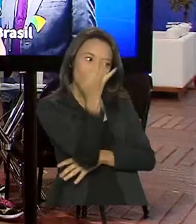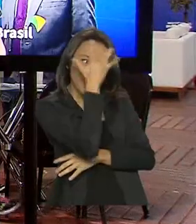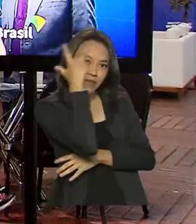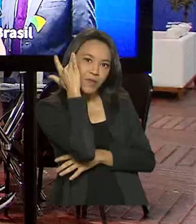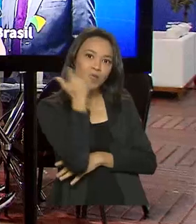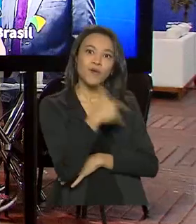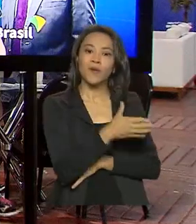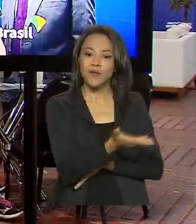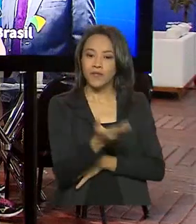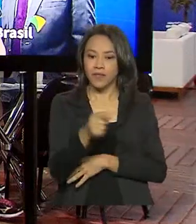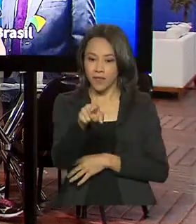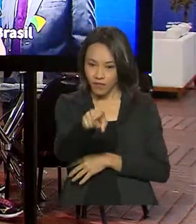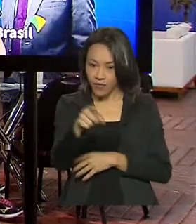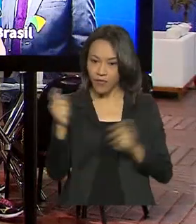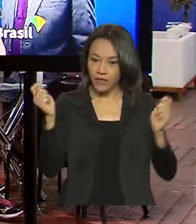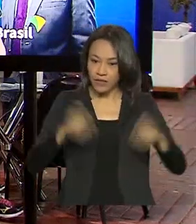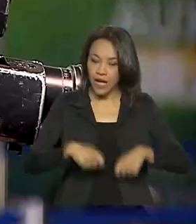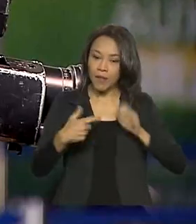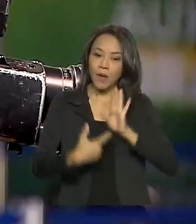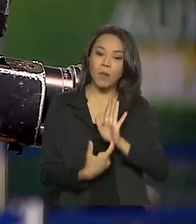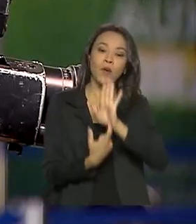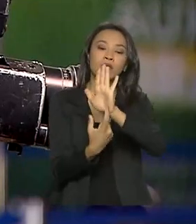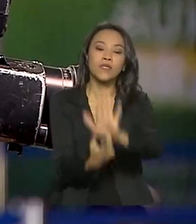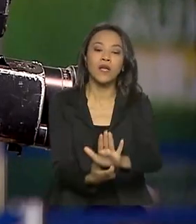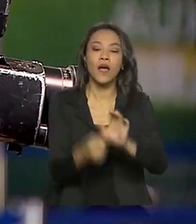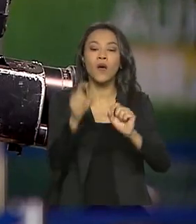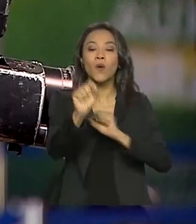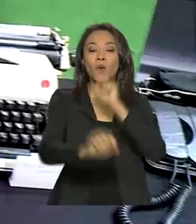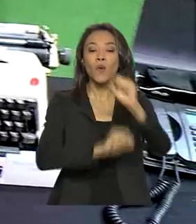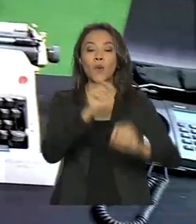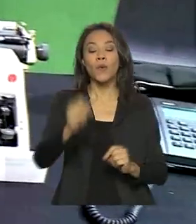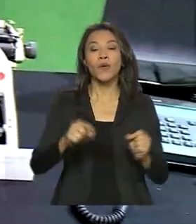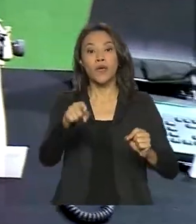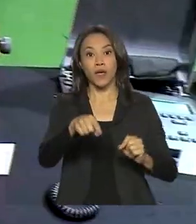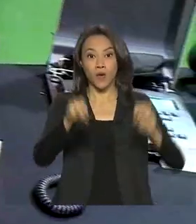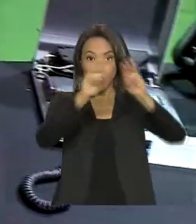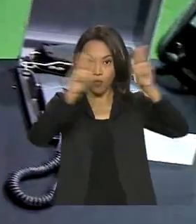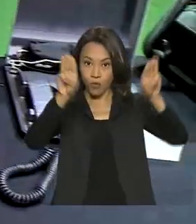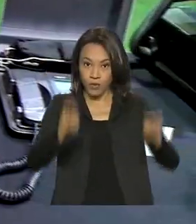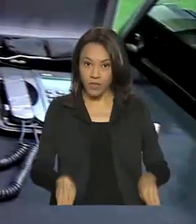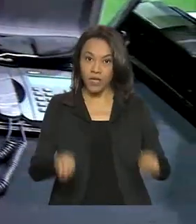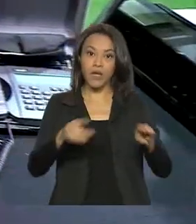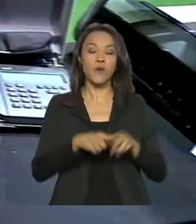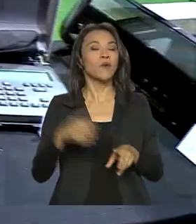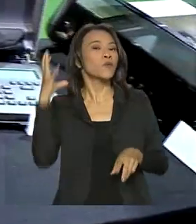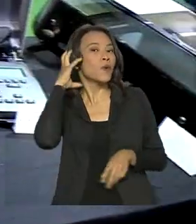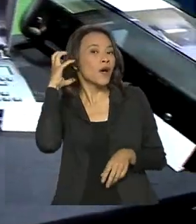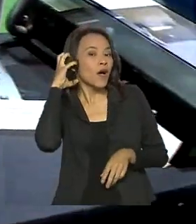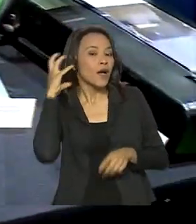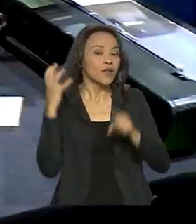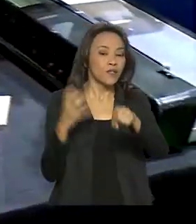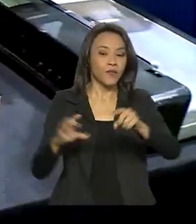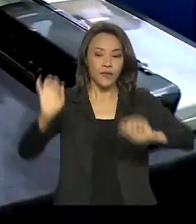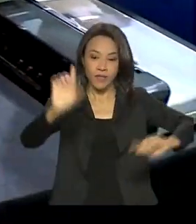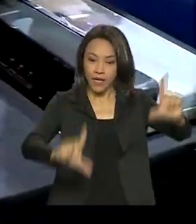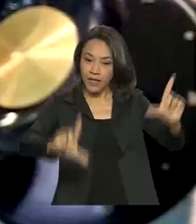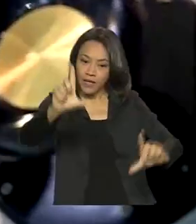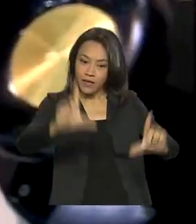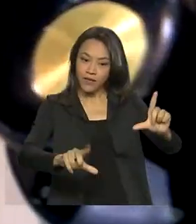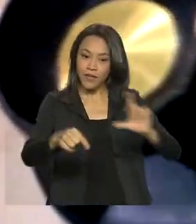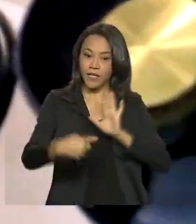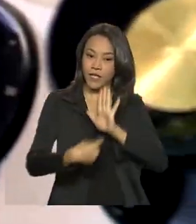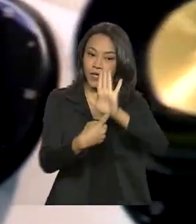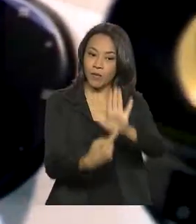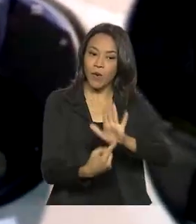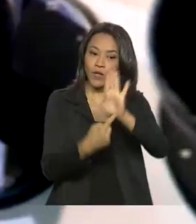Além disso, foi possível conferir um museu da TV e do rádio, com peças de acervo que remetem à história